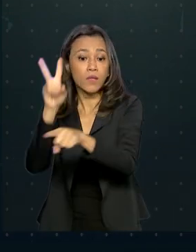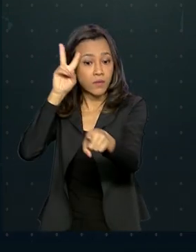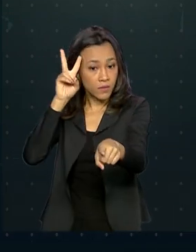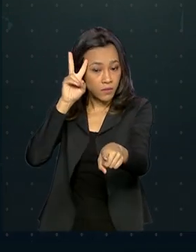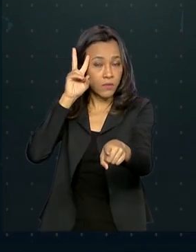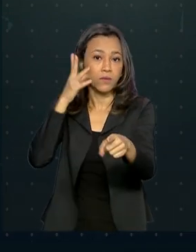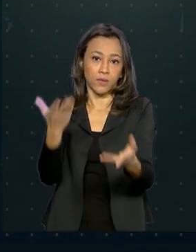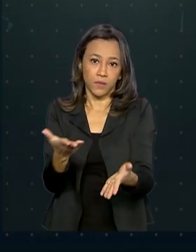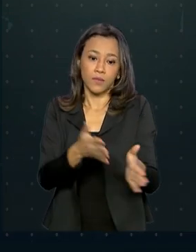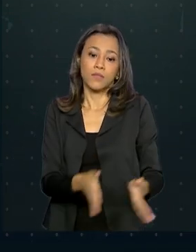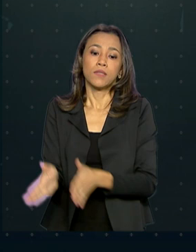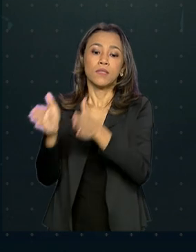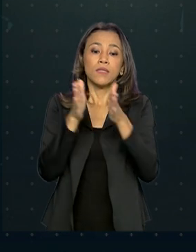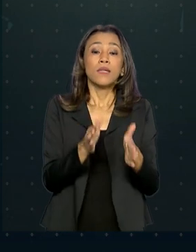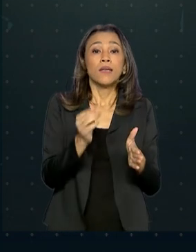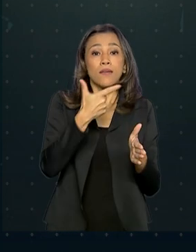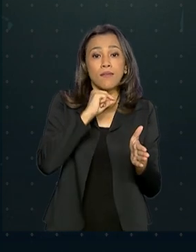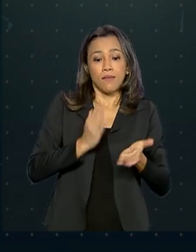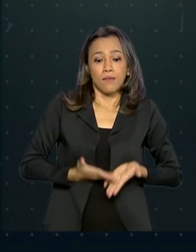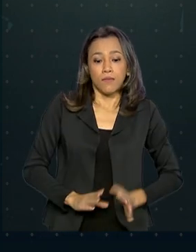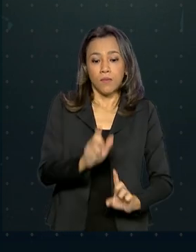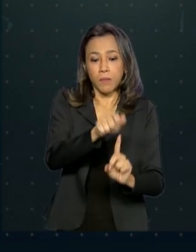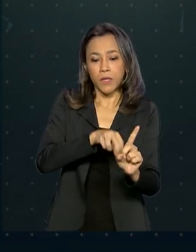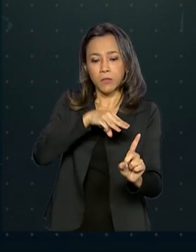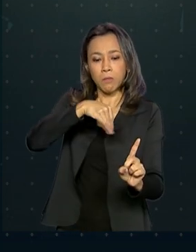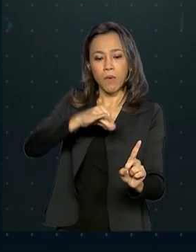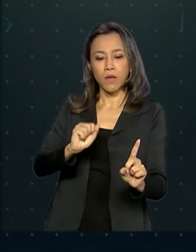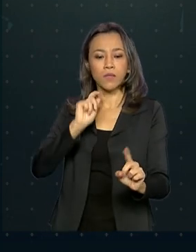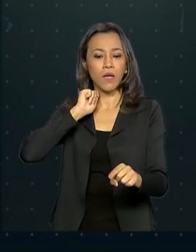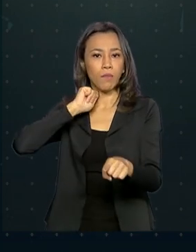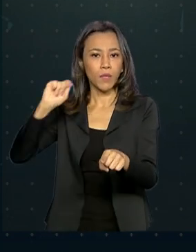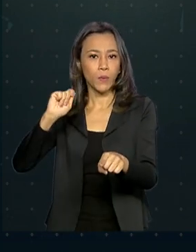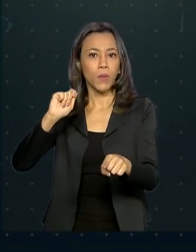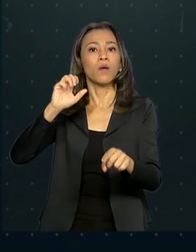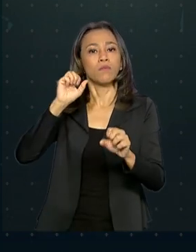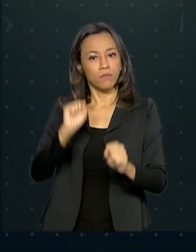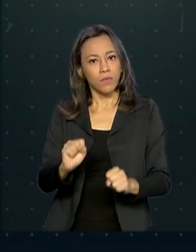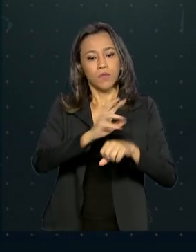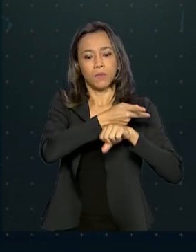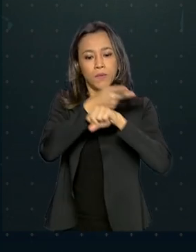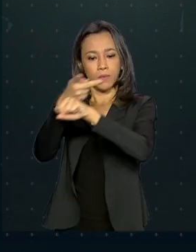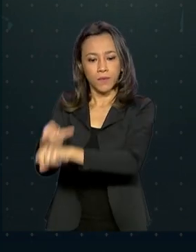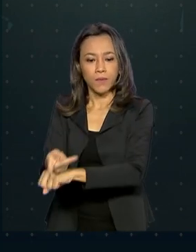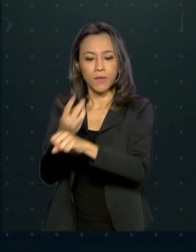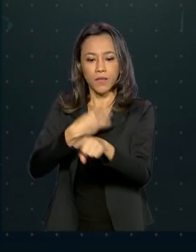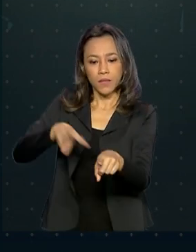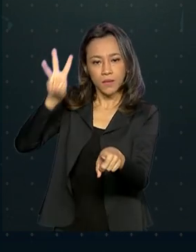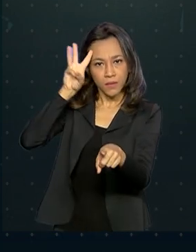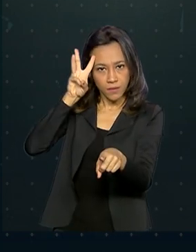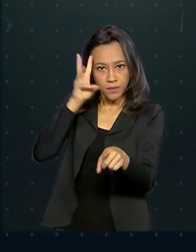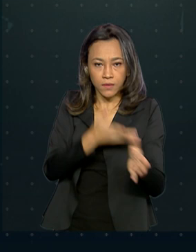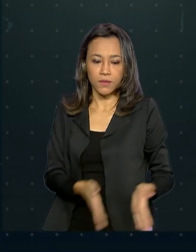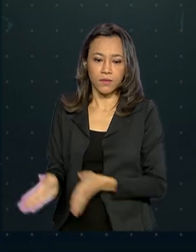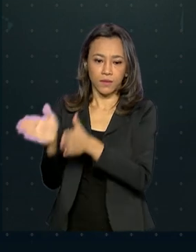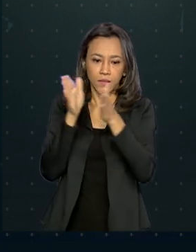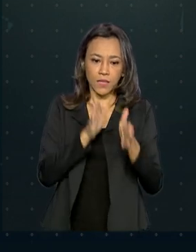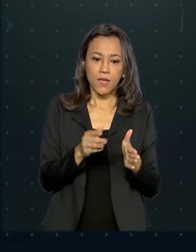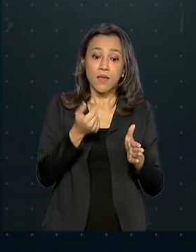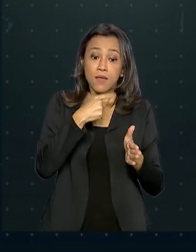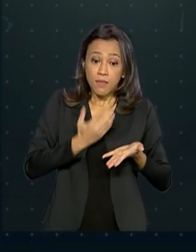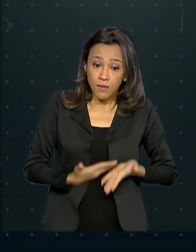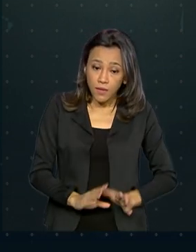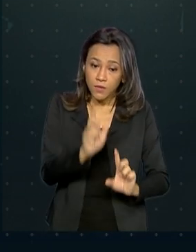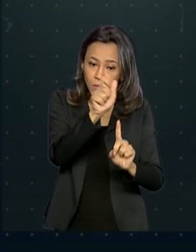segundas-feiras. Já os nascidos em março e abril serão atendidos nas terças-feiras. Quem faz